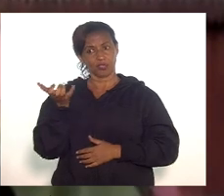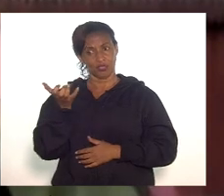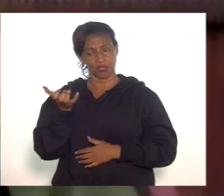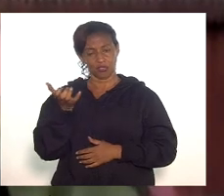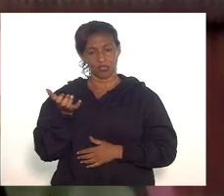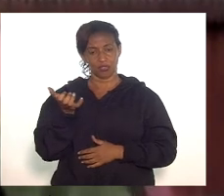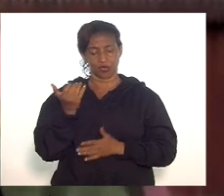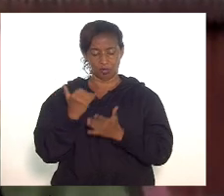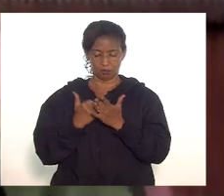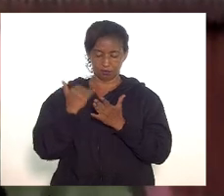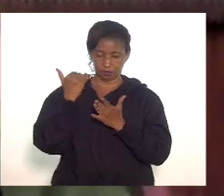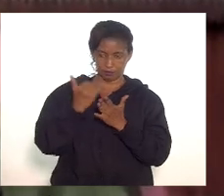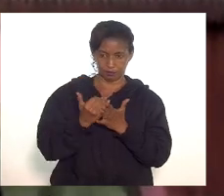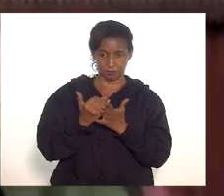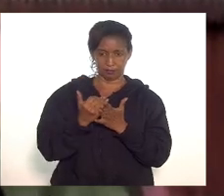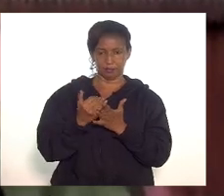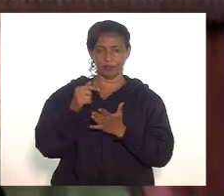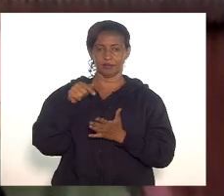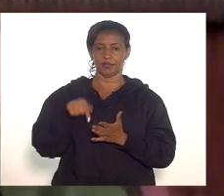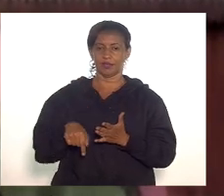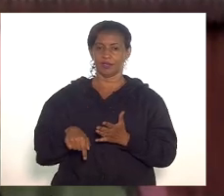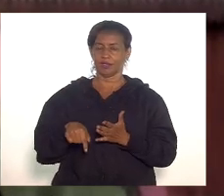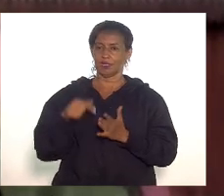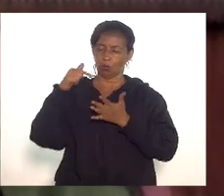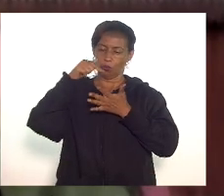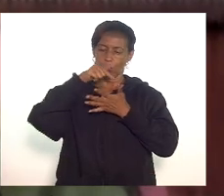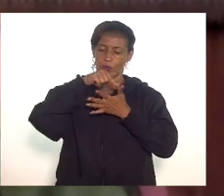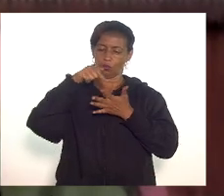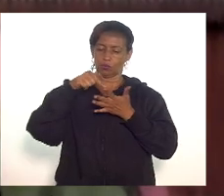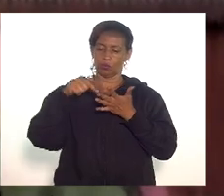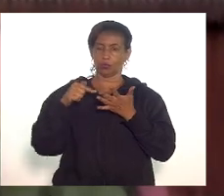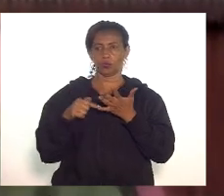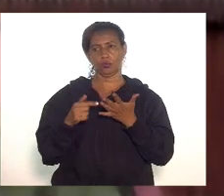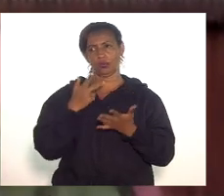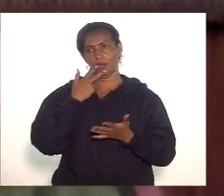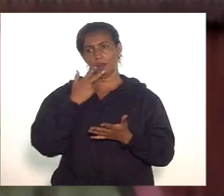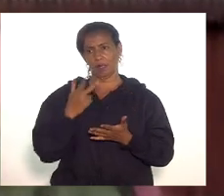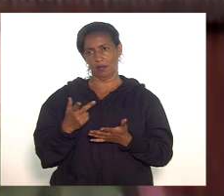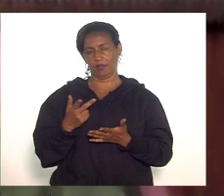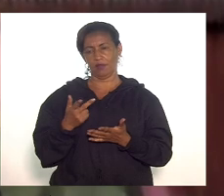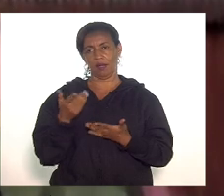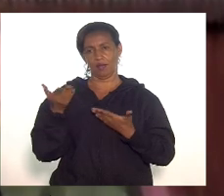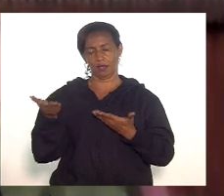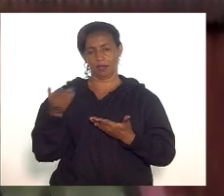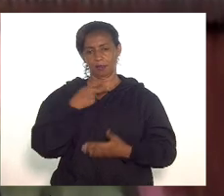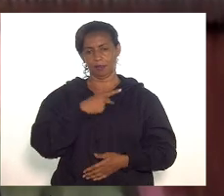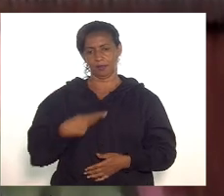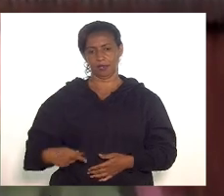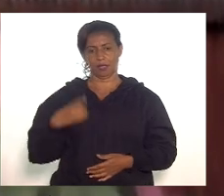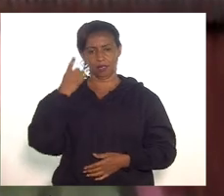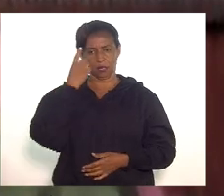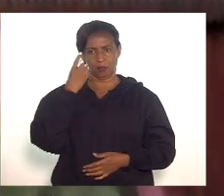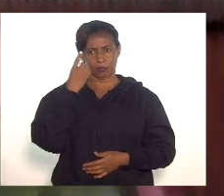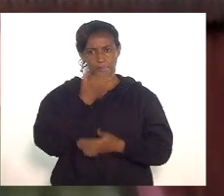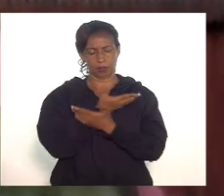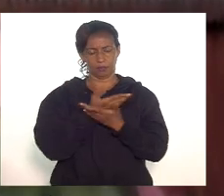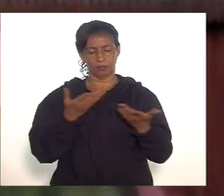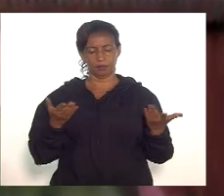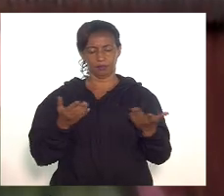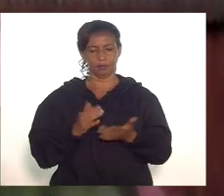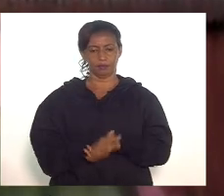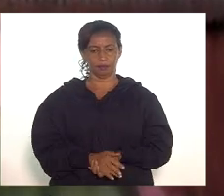aqui essas questões que eu pontuo na minha fala, senhora presidenta e deputados e deputadas aqui.